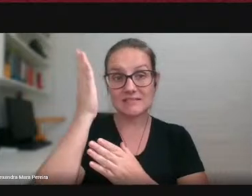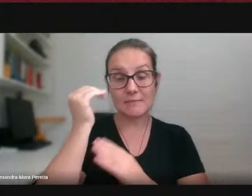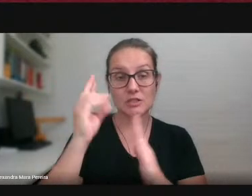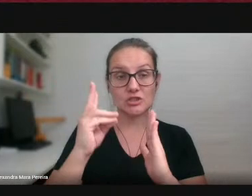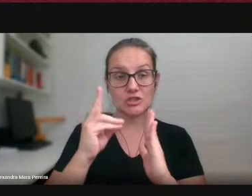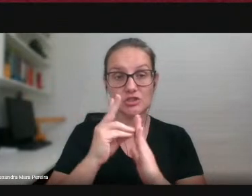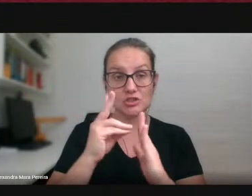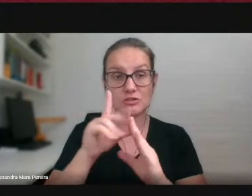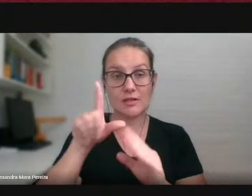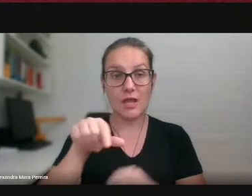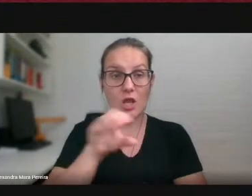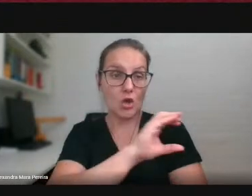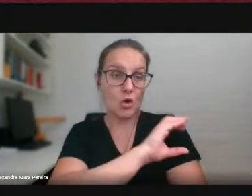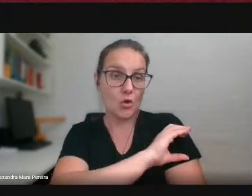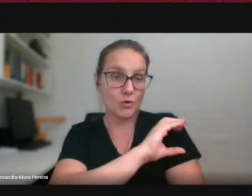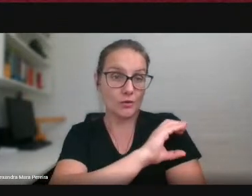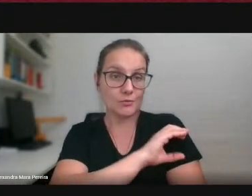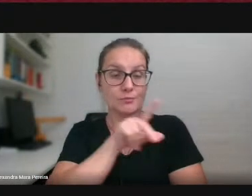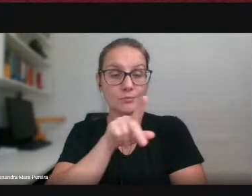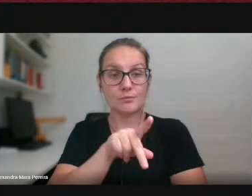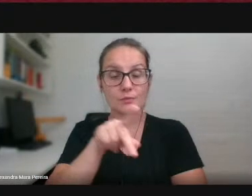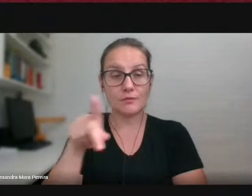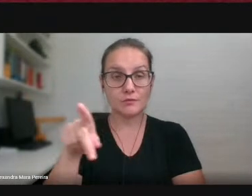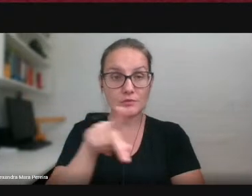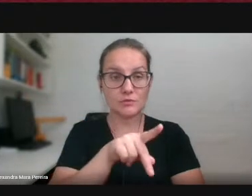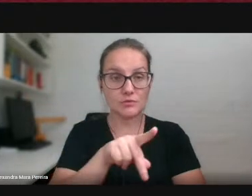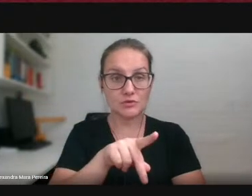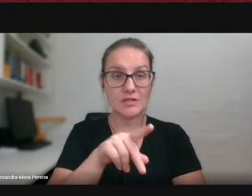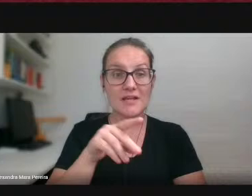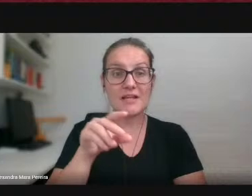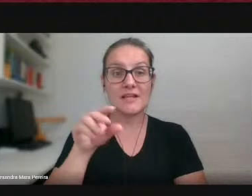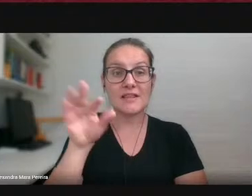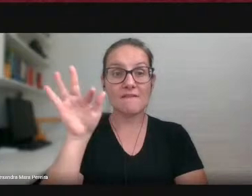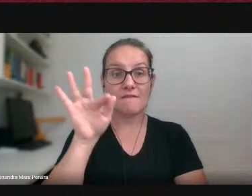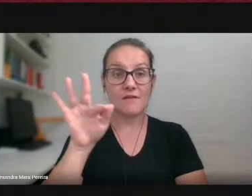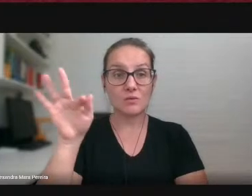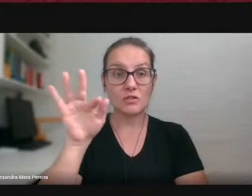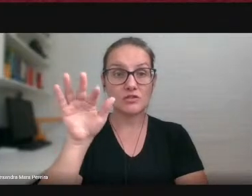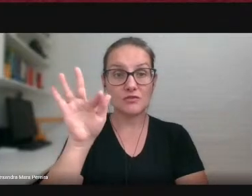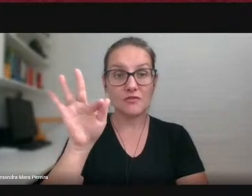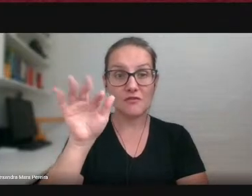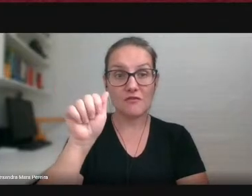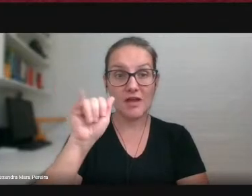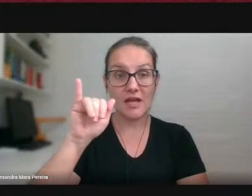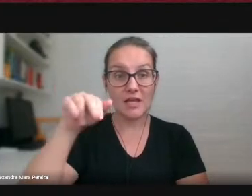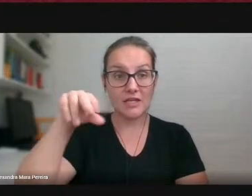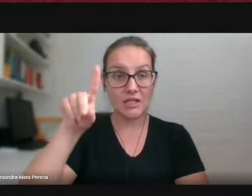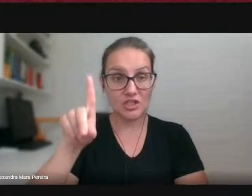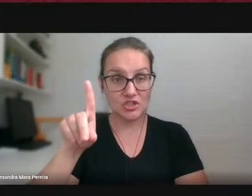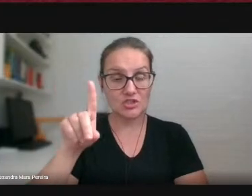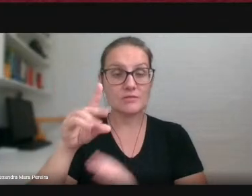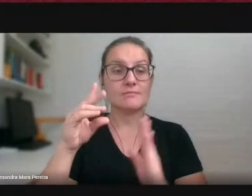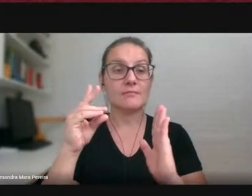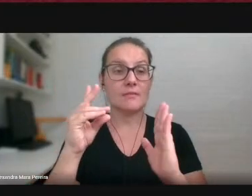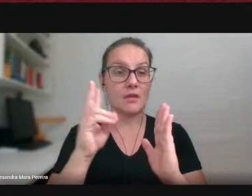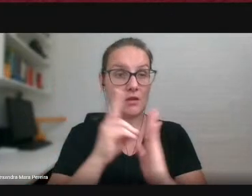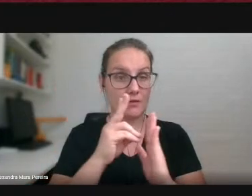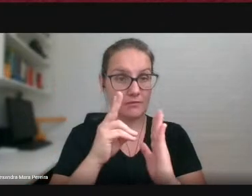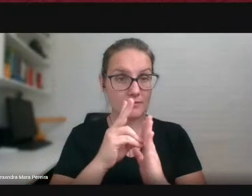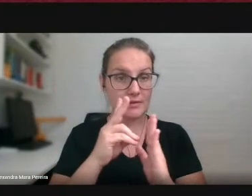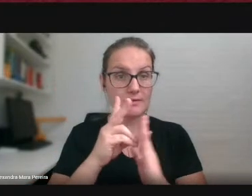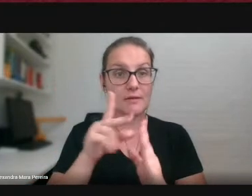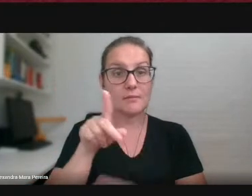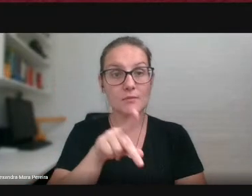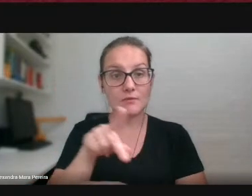coordenada por docentes da FAIND da UFGD e envolve professores e alunos